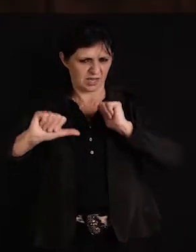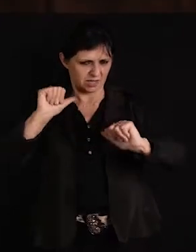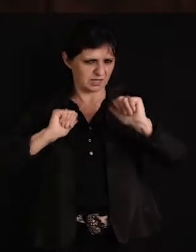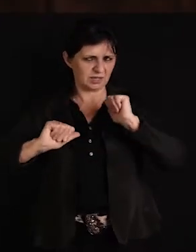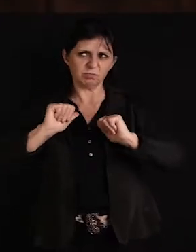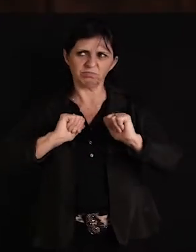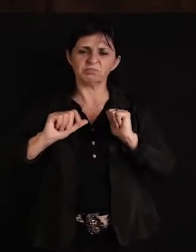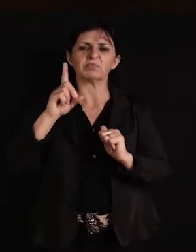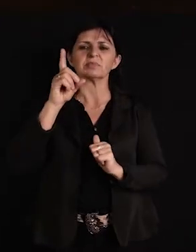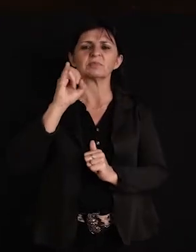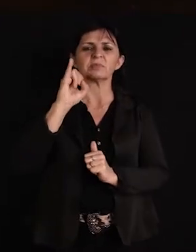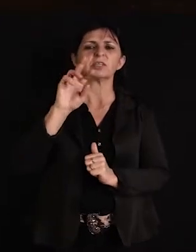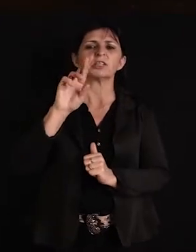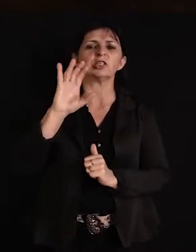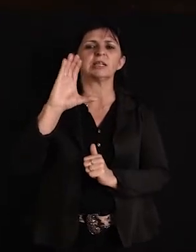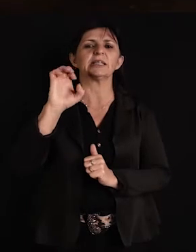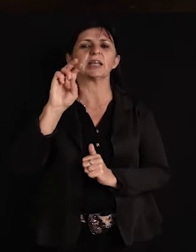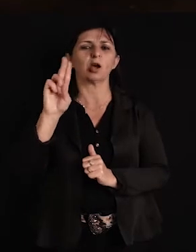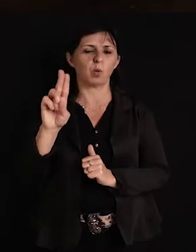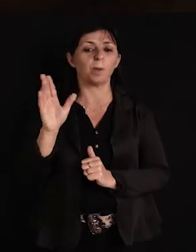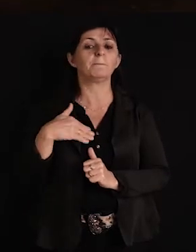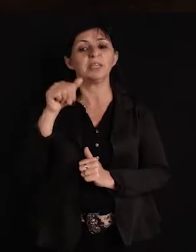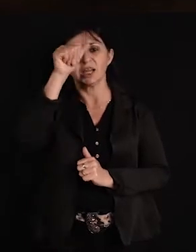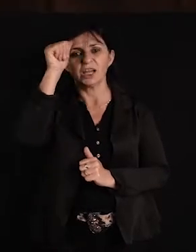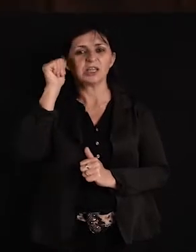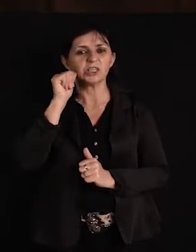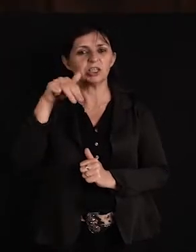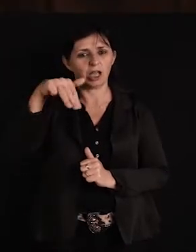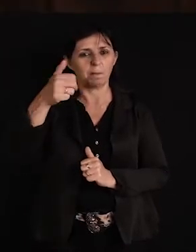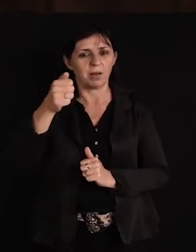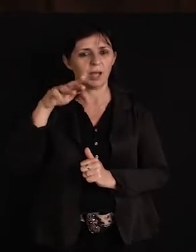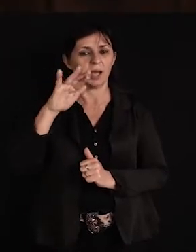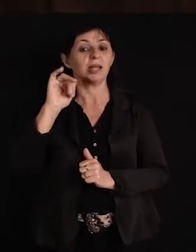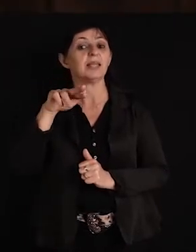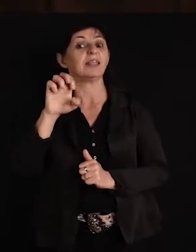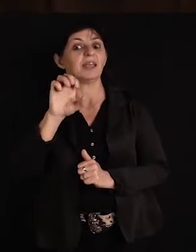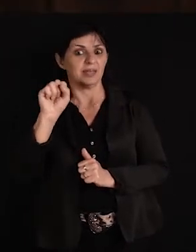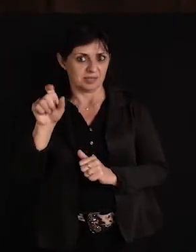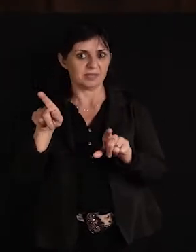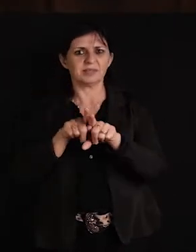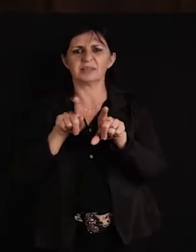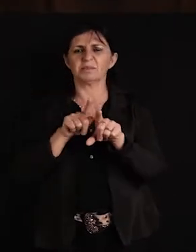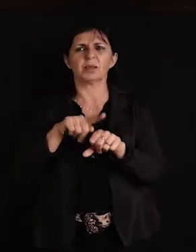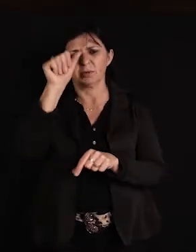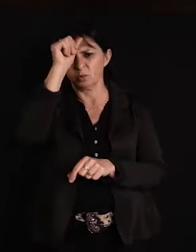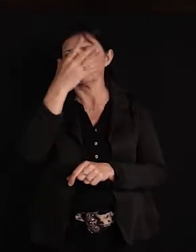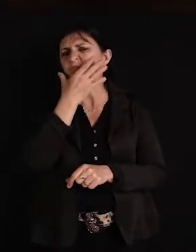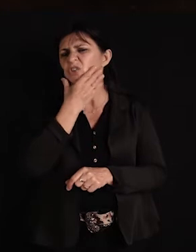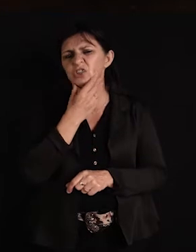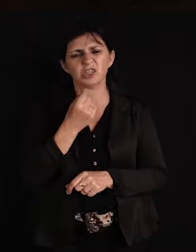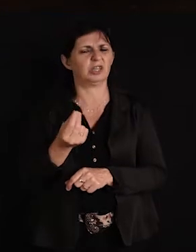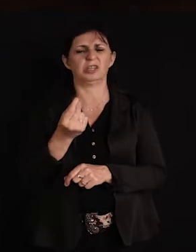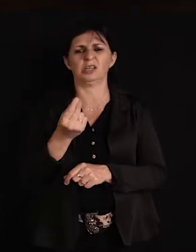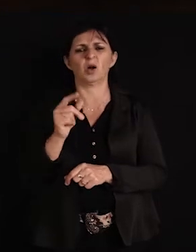amigos Dirceu dos Santos, a minha tia, acordeonista, Marinê Siqueira. Meu tio também, toquei com ele, o Simval Siqueira. Toquei